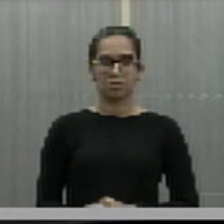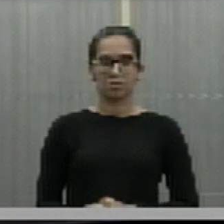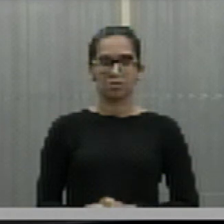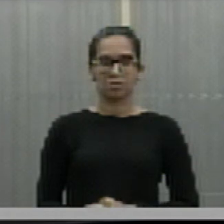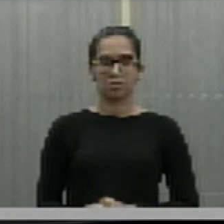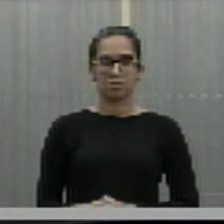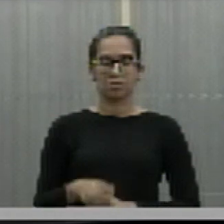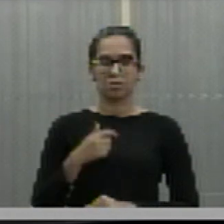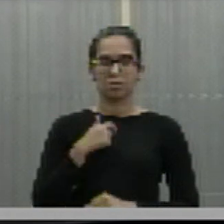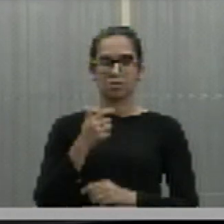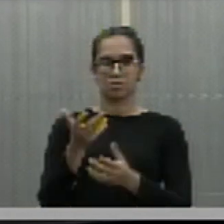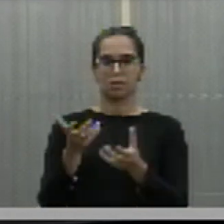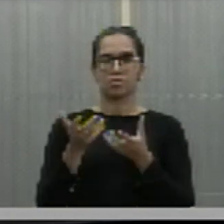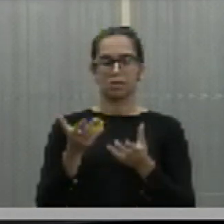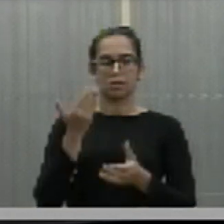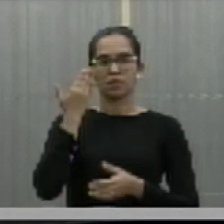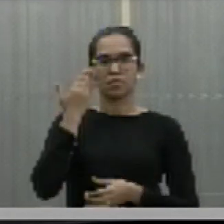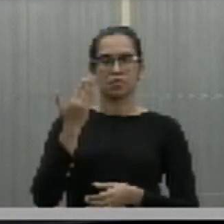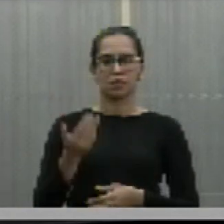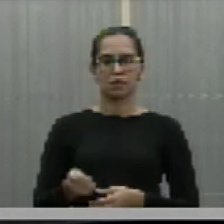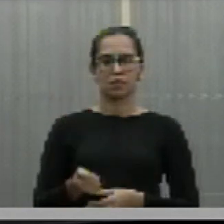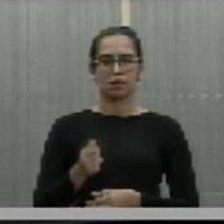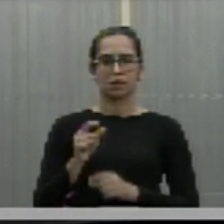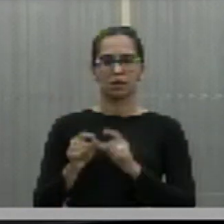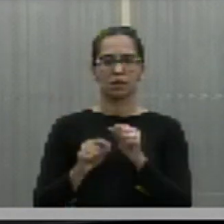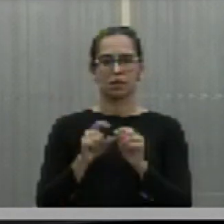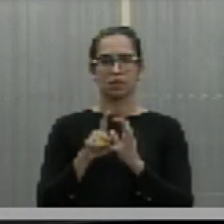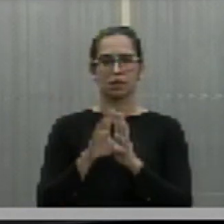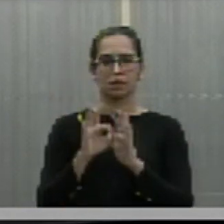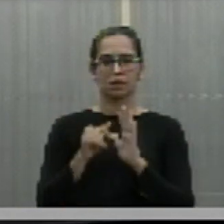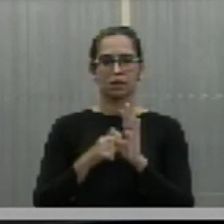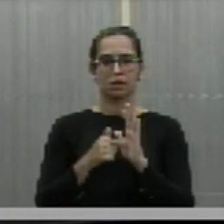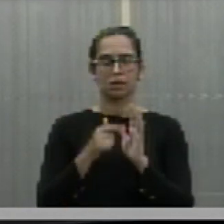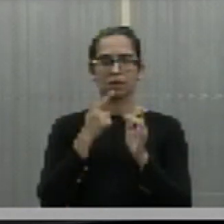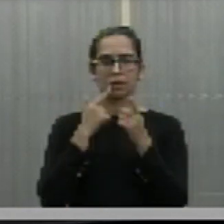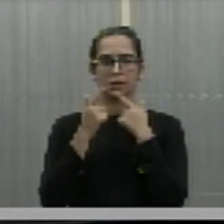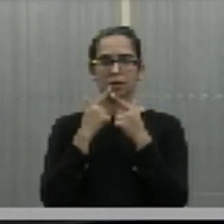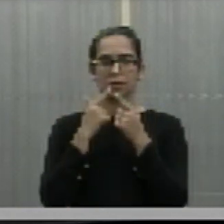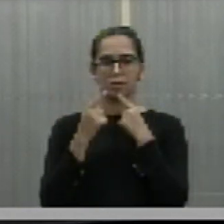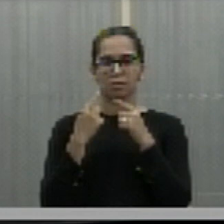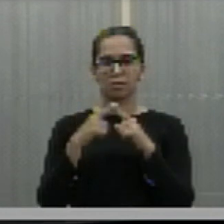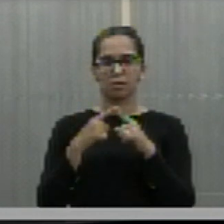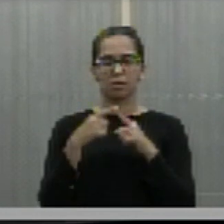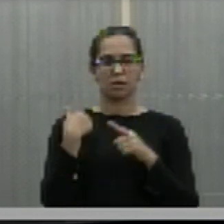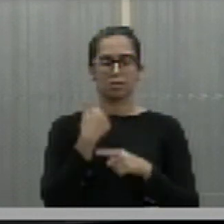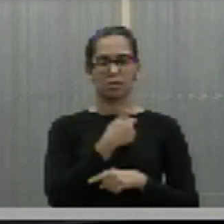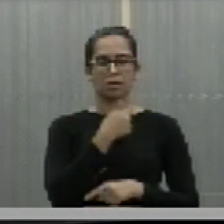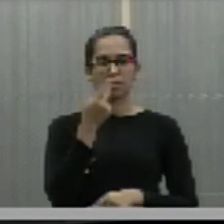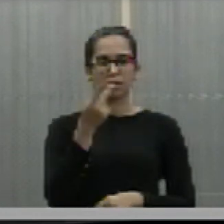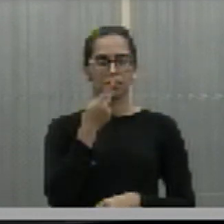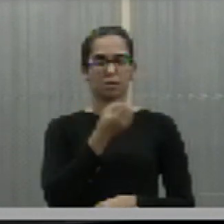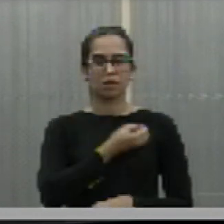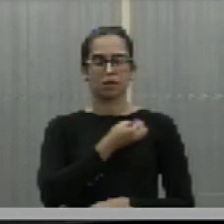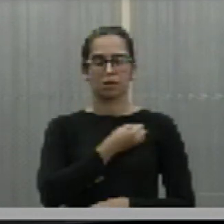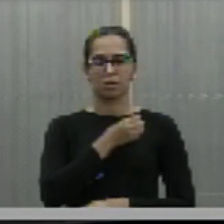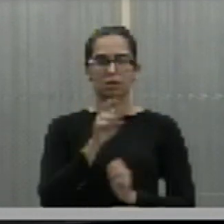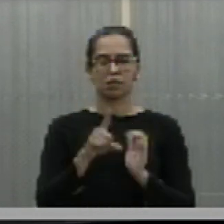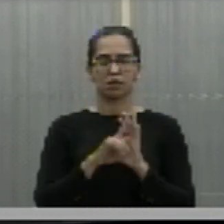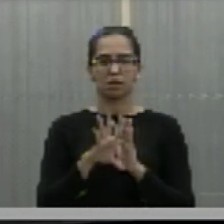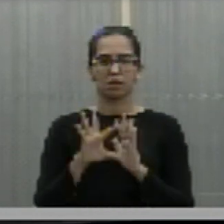Eu gostaria só de saber de que essa lei está tratando, porque nós citamos a lei aqui e